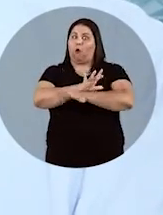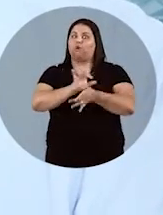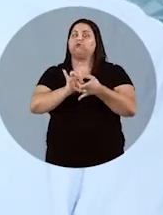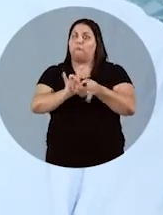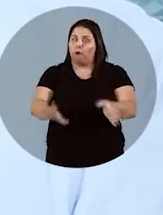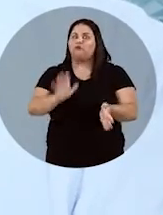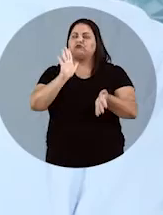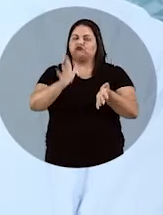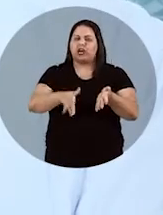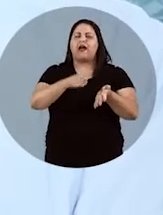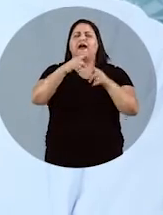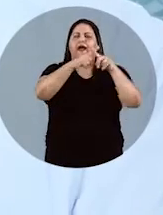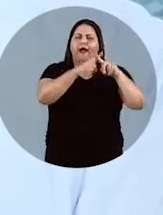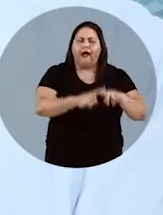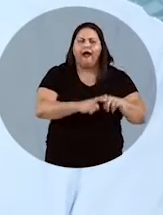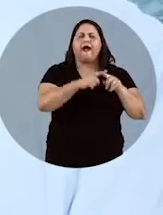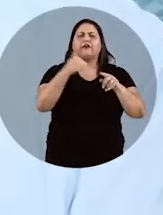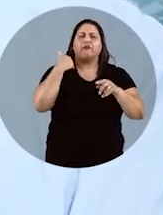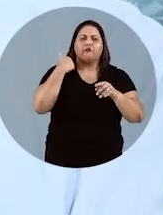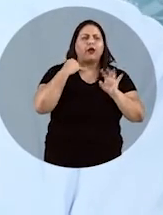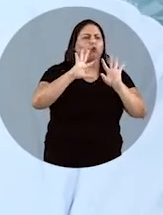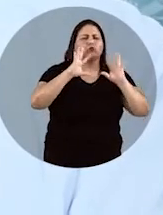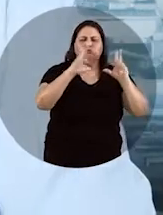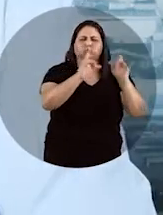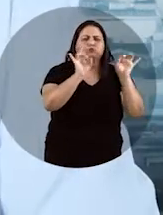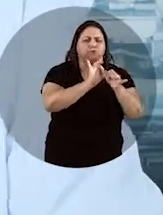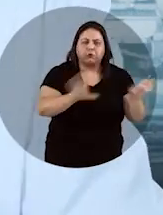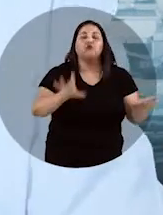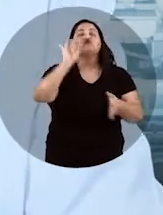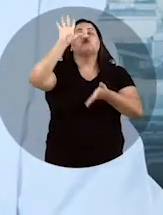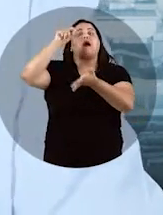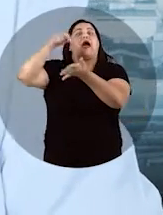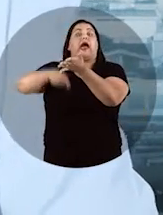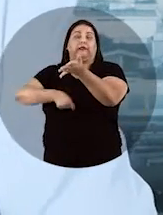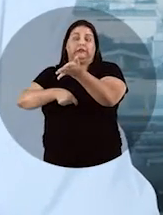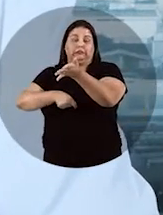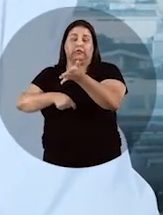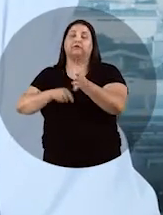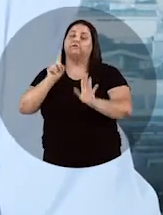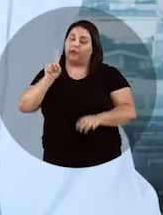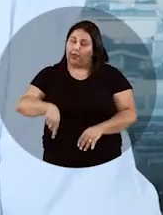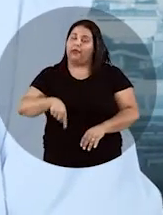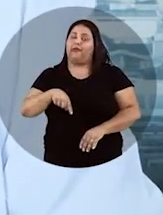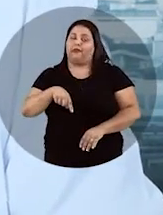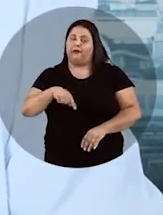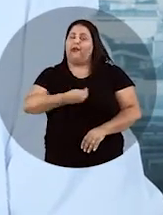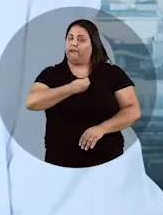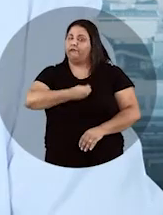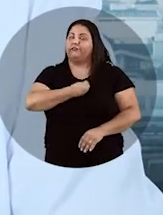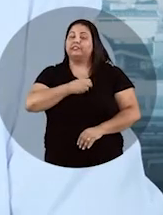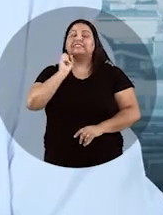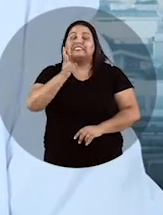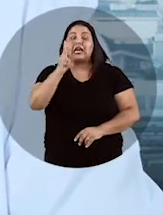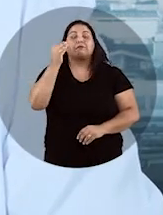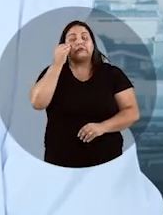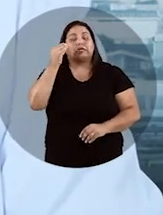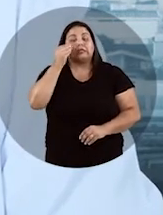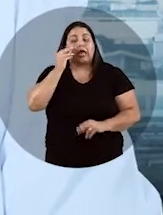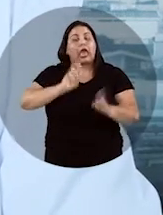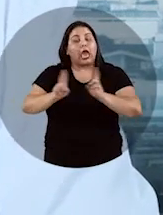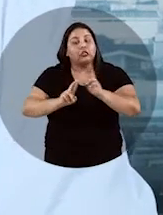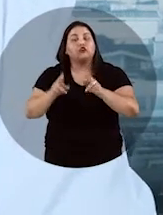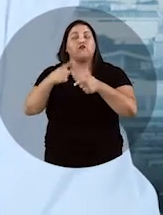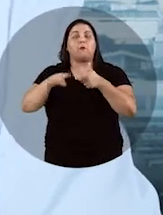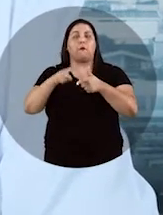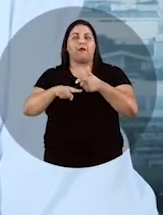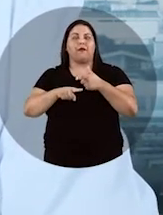aprovado no BNDES, na Caixa, só faltou assinar. A vida é assim, você tem que sempre procurar estar à frente